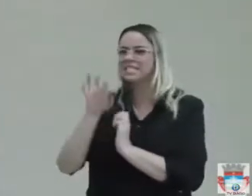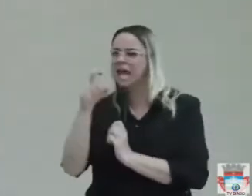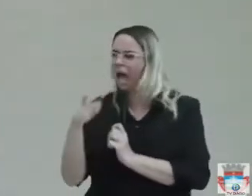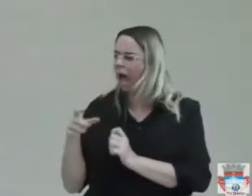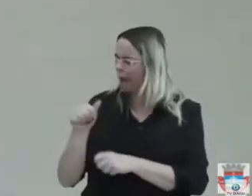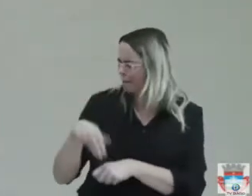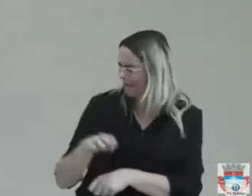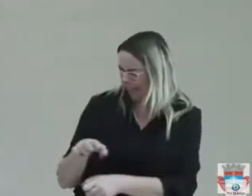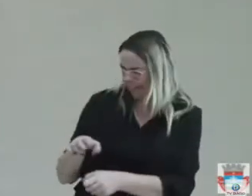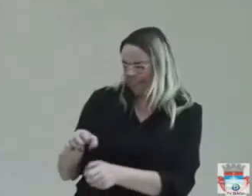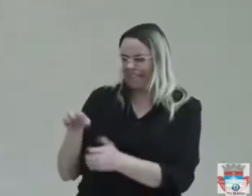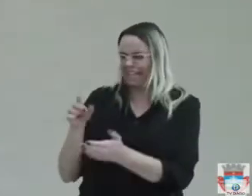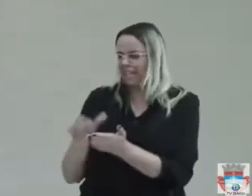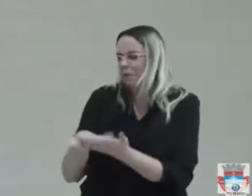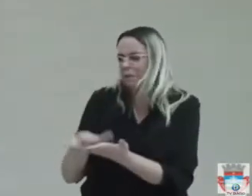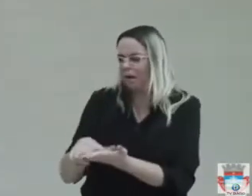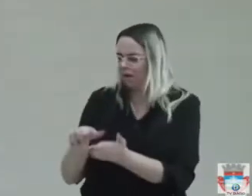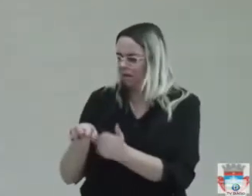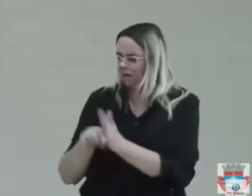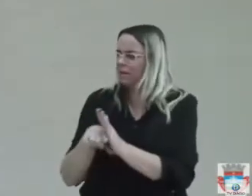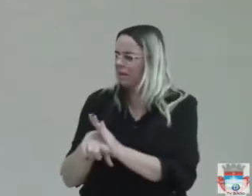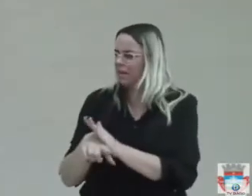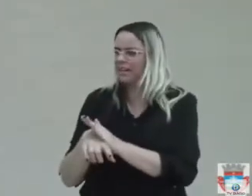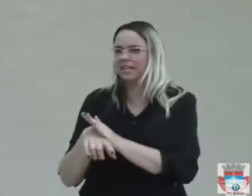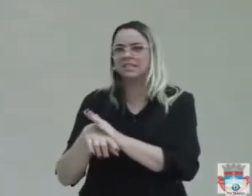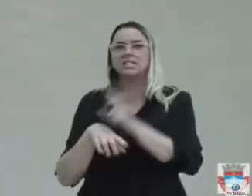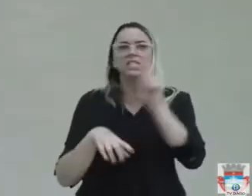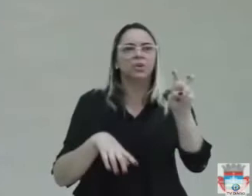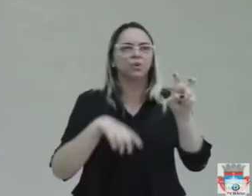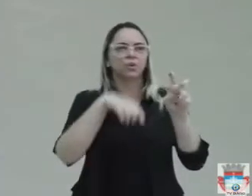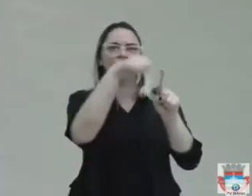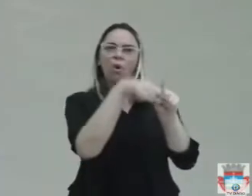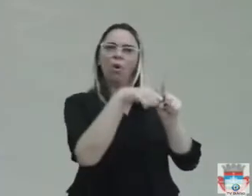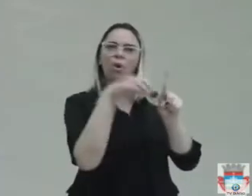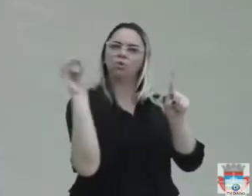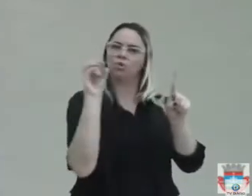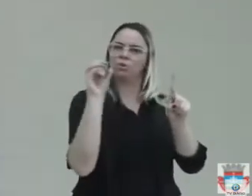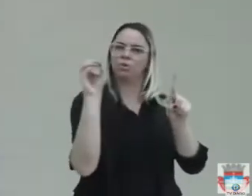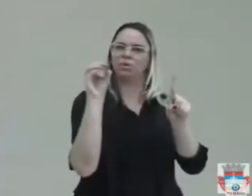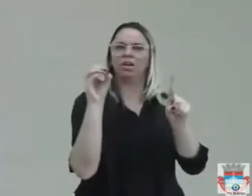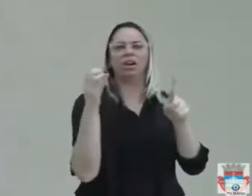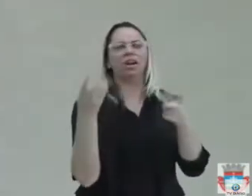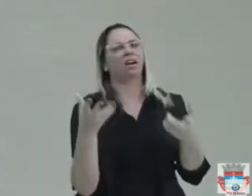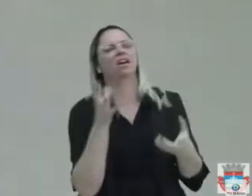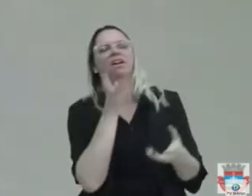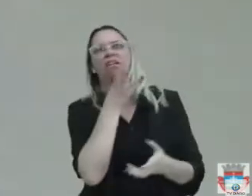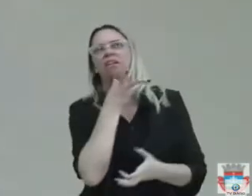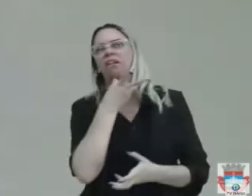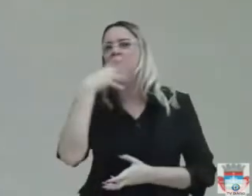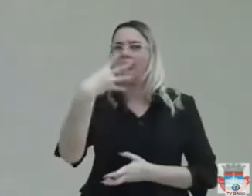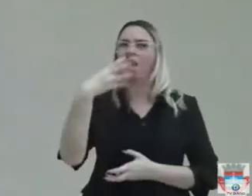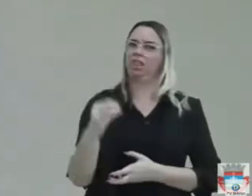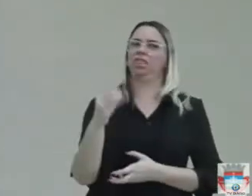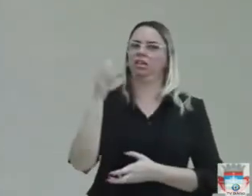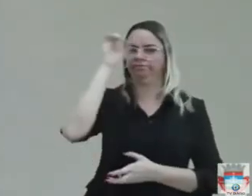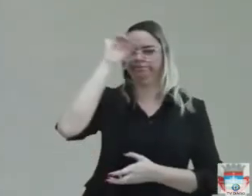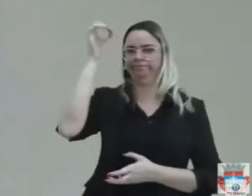o dia 5 de outubro, 40 dias a marcação. Aqui se falava da gestão anterior.